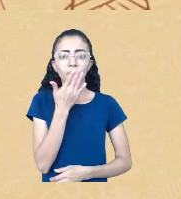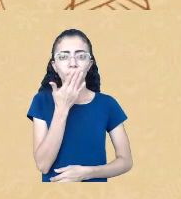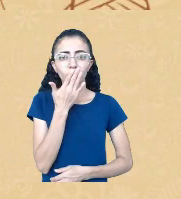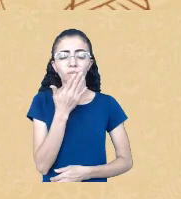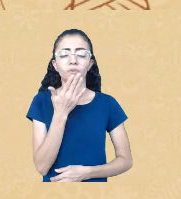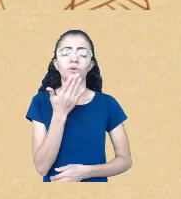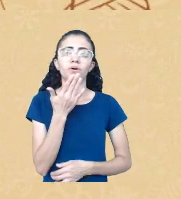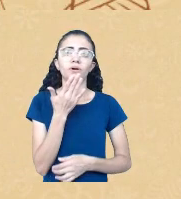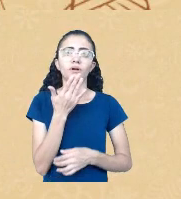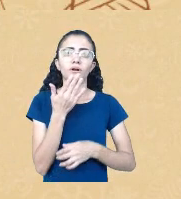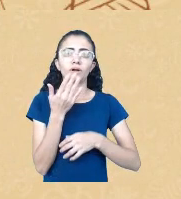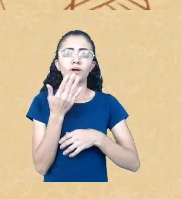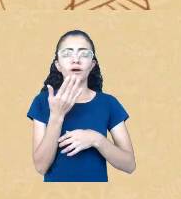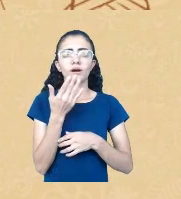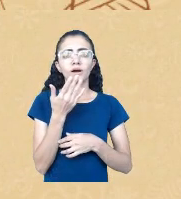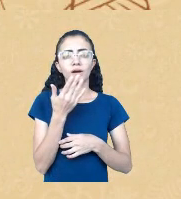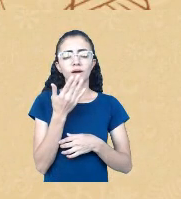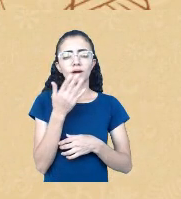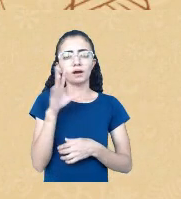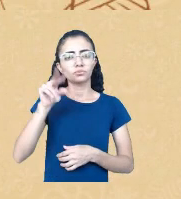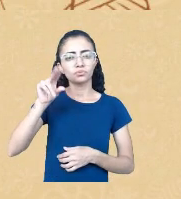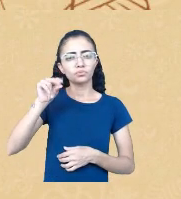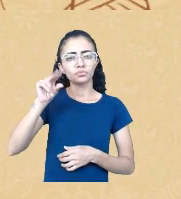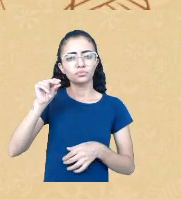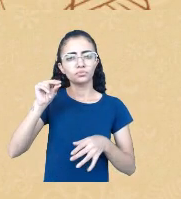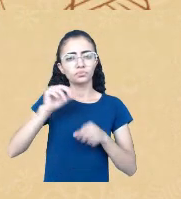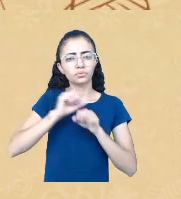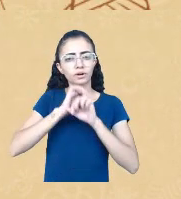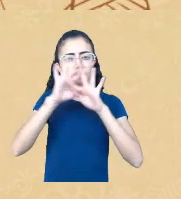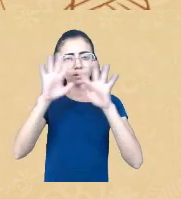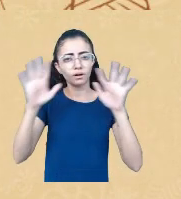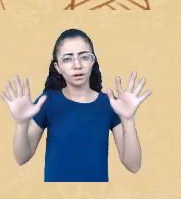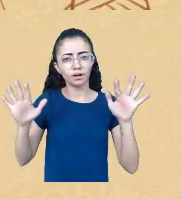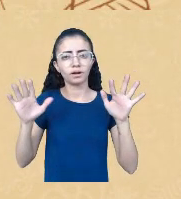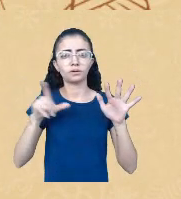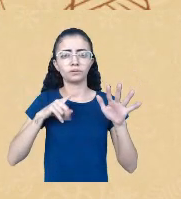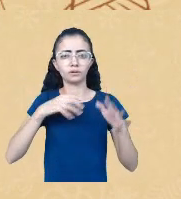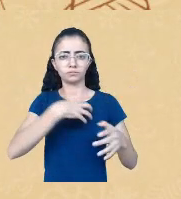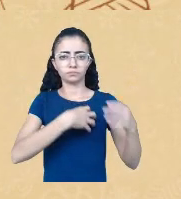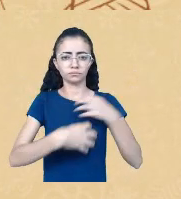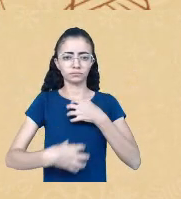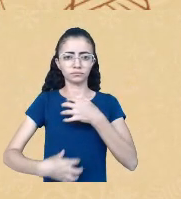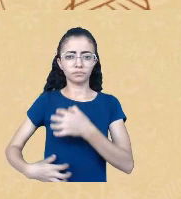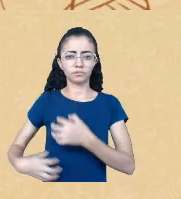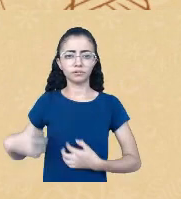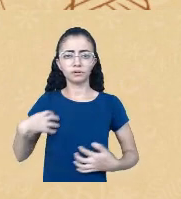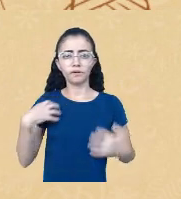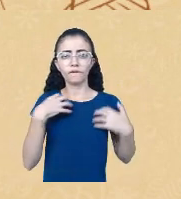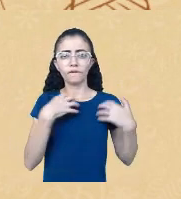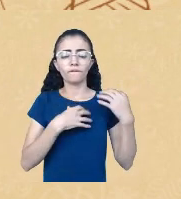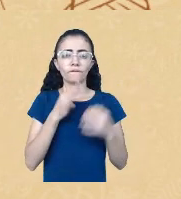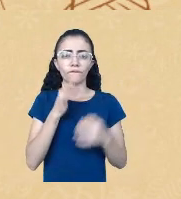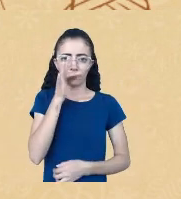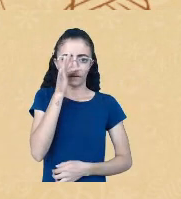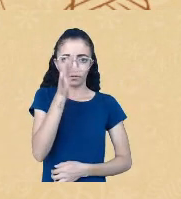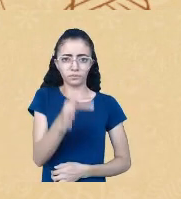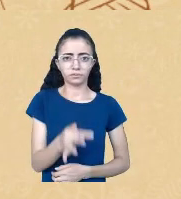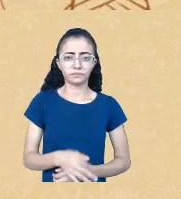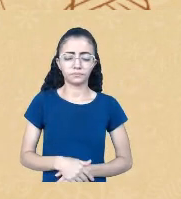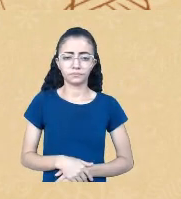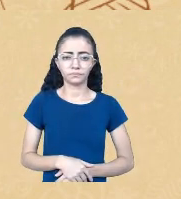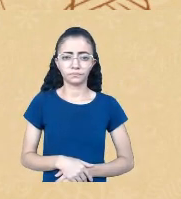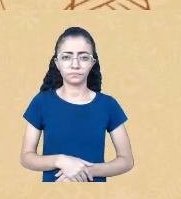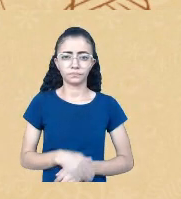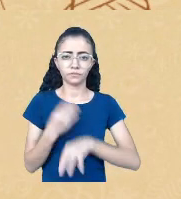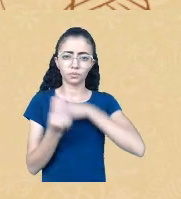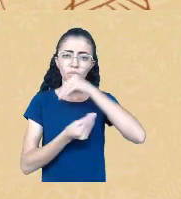um azul claro, e nos detalhes de flores, milazes, é uma mistura de azul